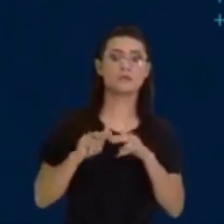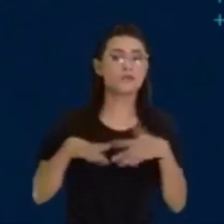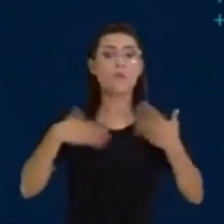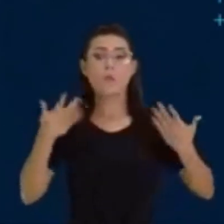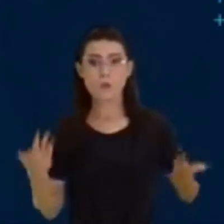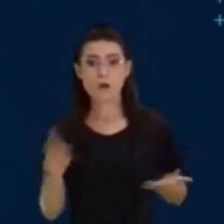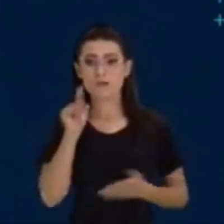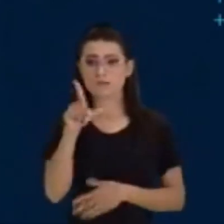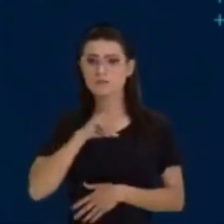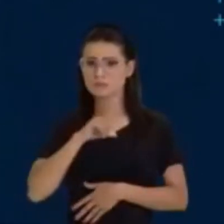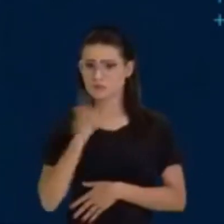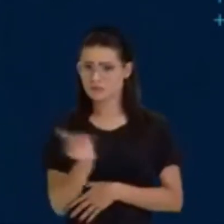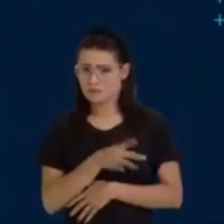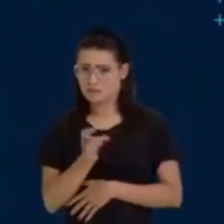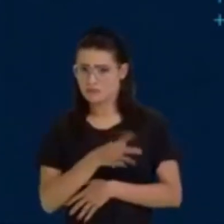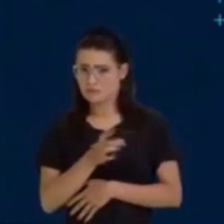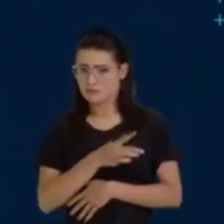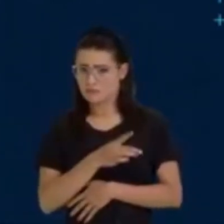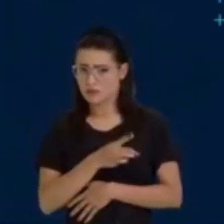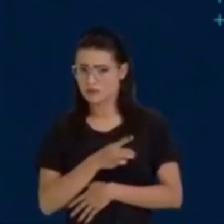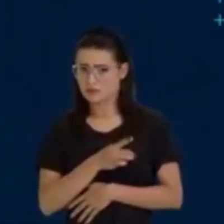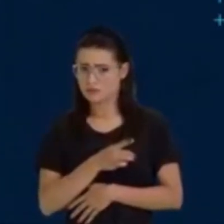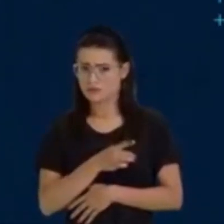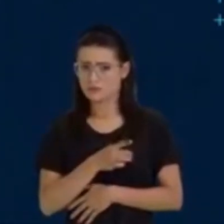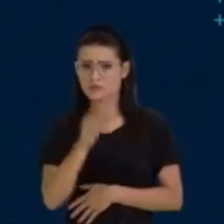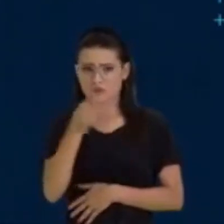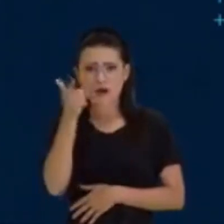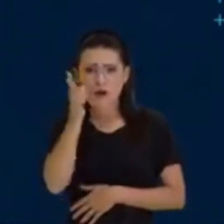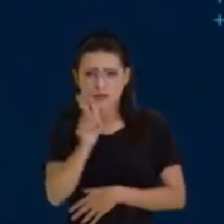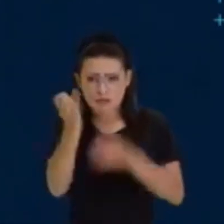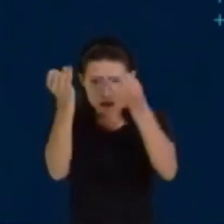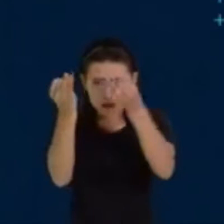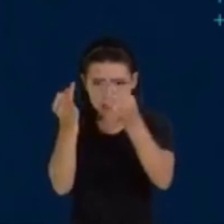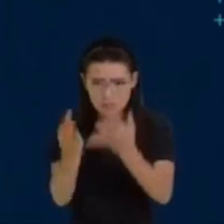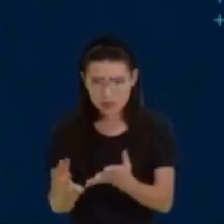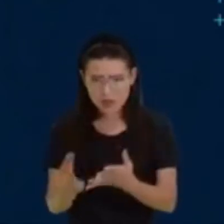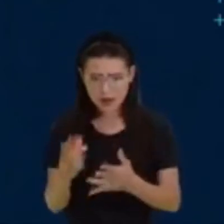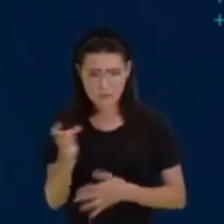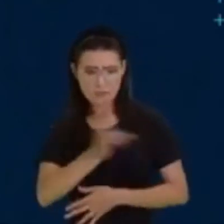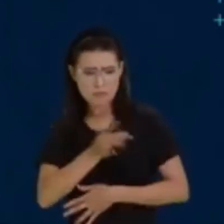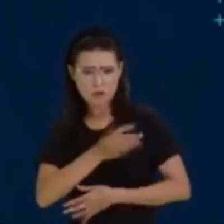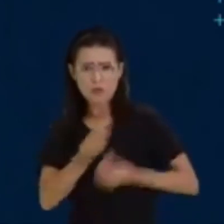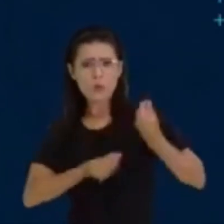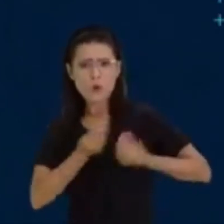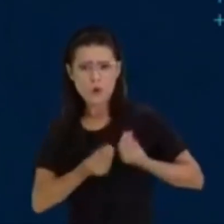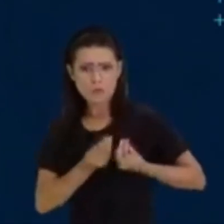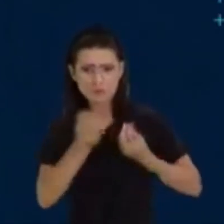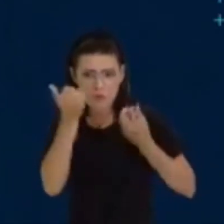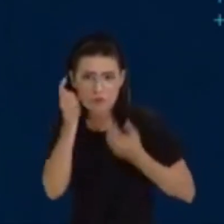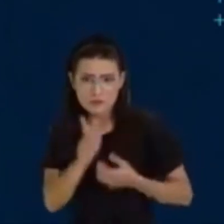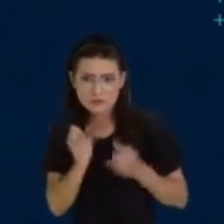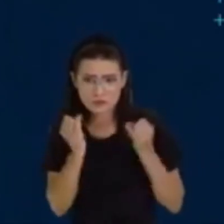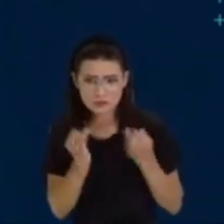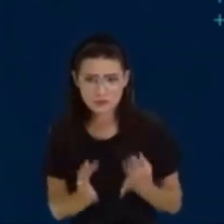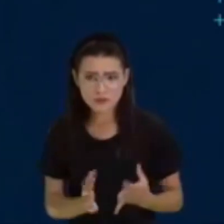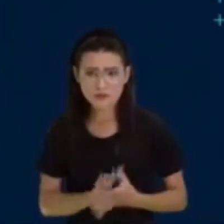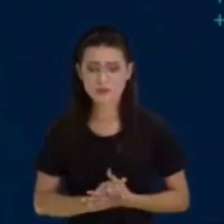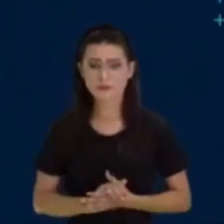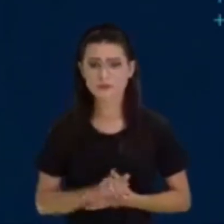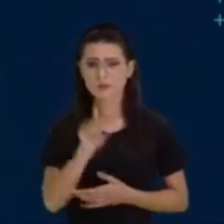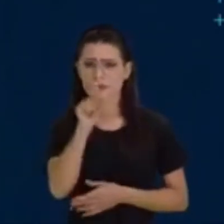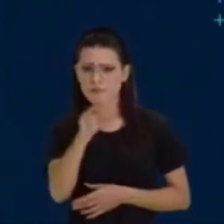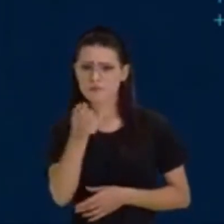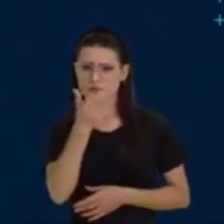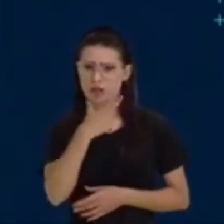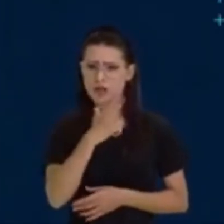você a ter medo disso? Você consegue explicar esse medo? Ou não? Você acha que o medo é sempre